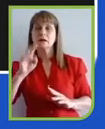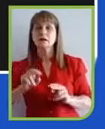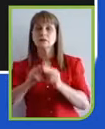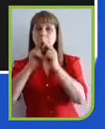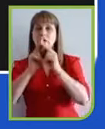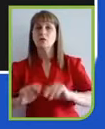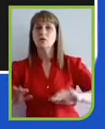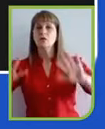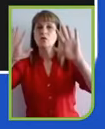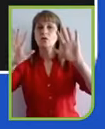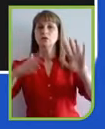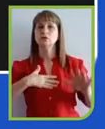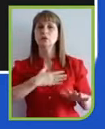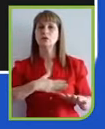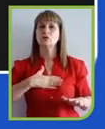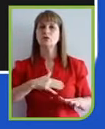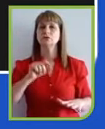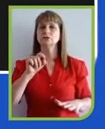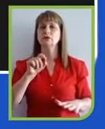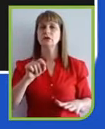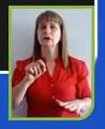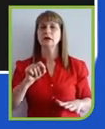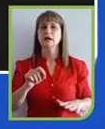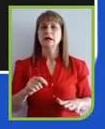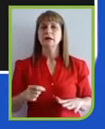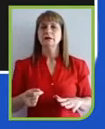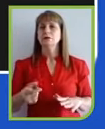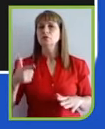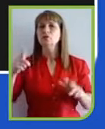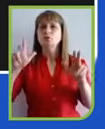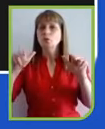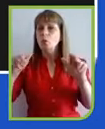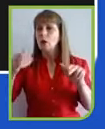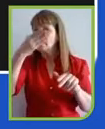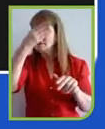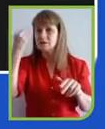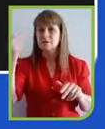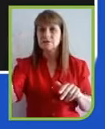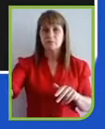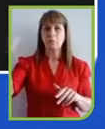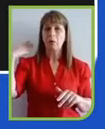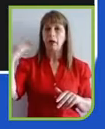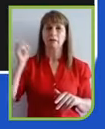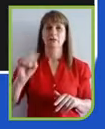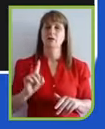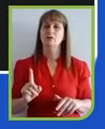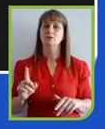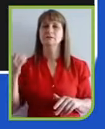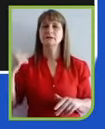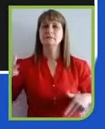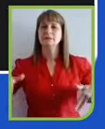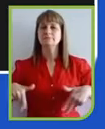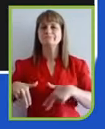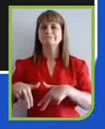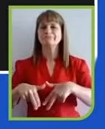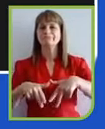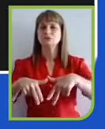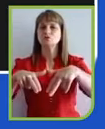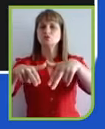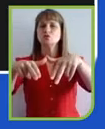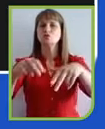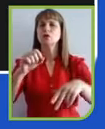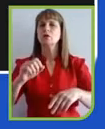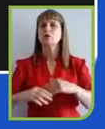não deixar ninguém para trás. Acho que houve essa preocupação de que, assim, prosperidade é um projeto que é bom